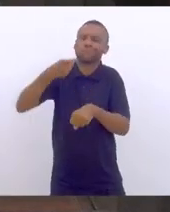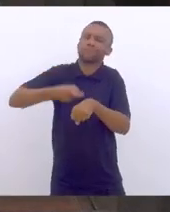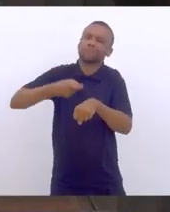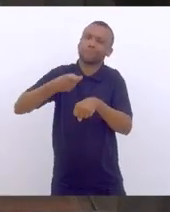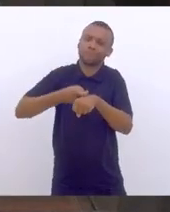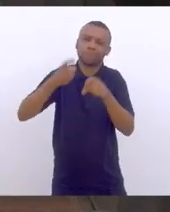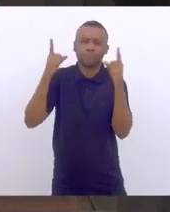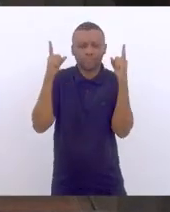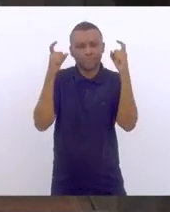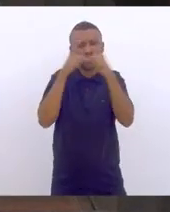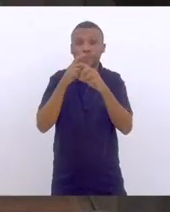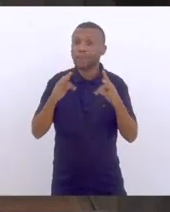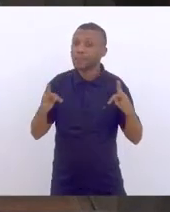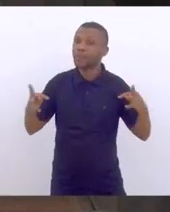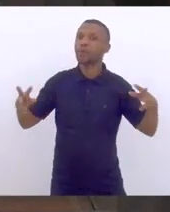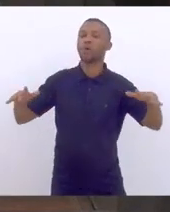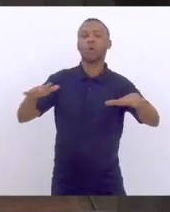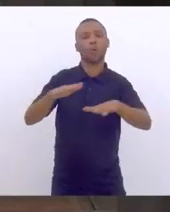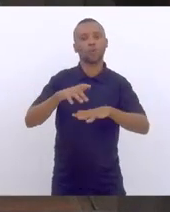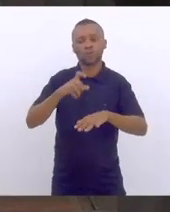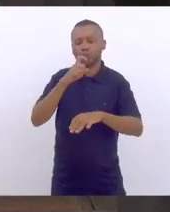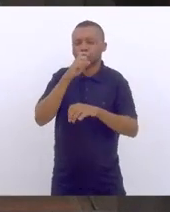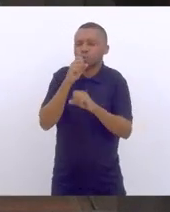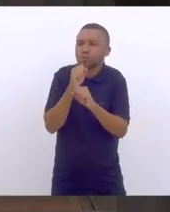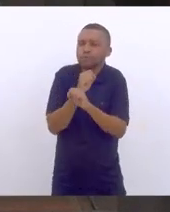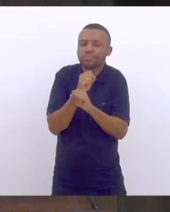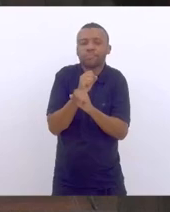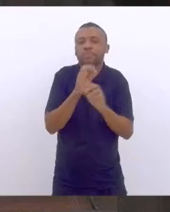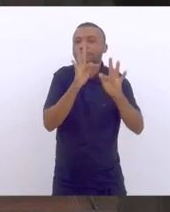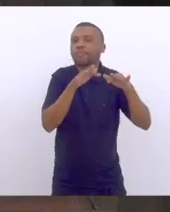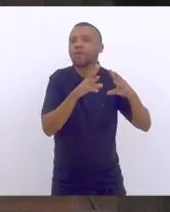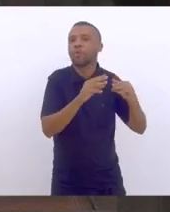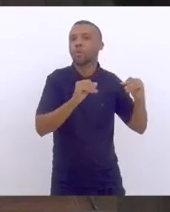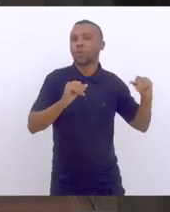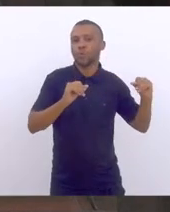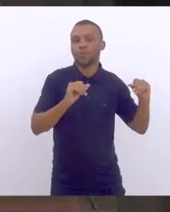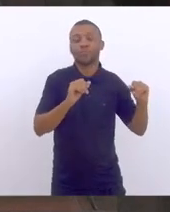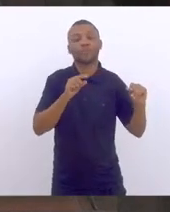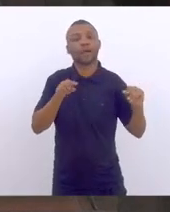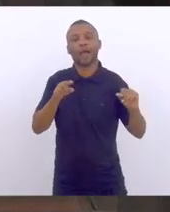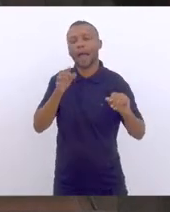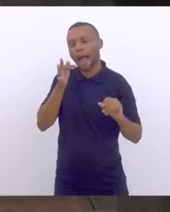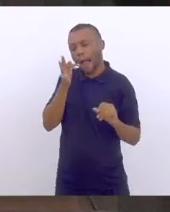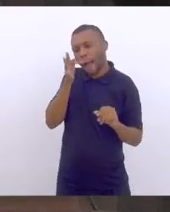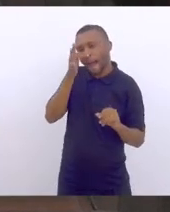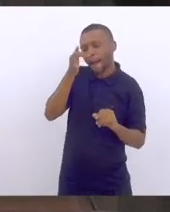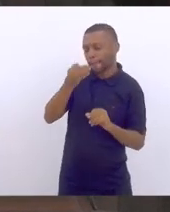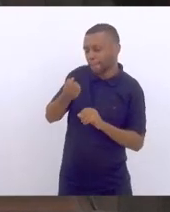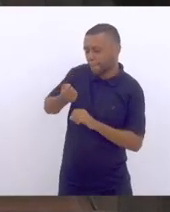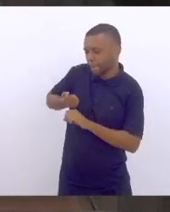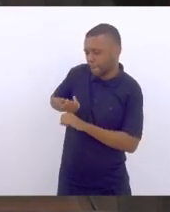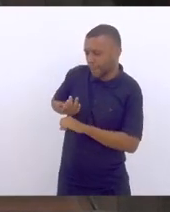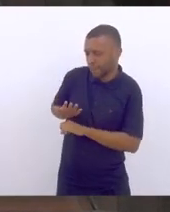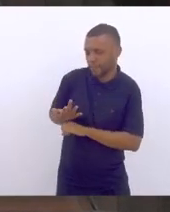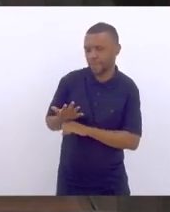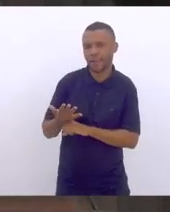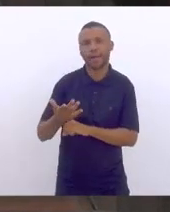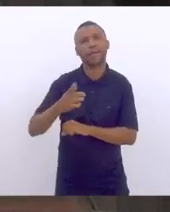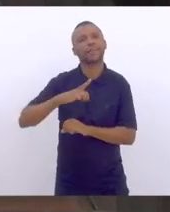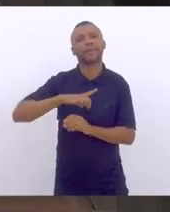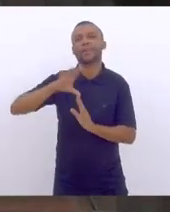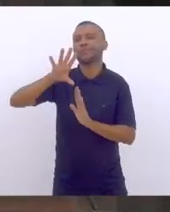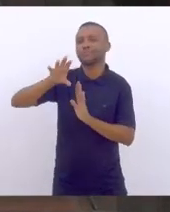para todos. A primavera também tem um simbolismo para quem gosta